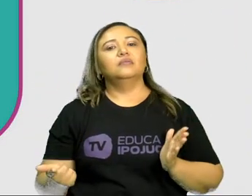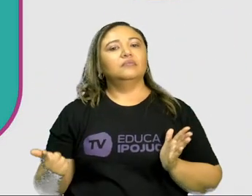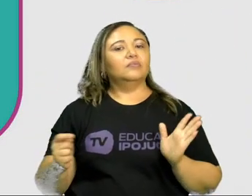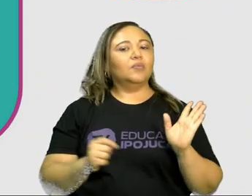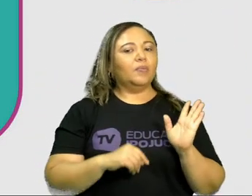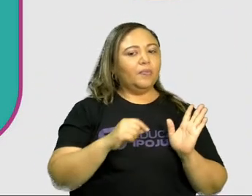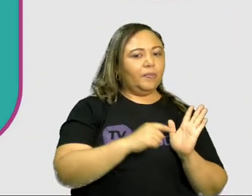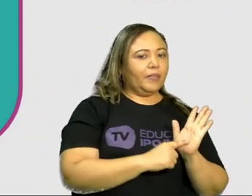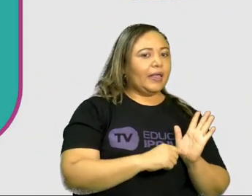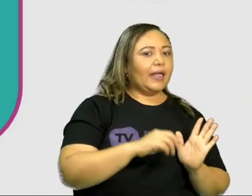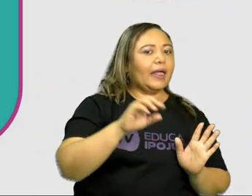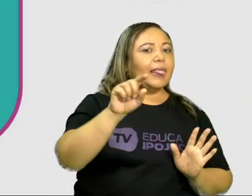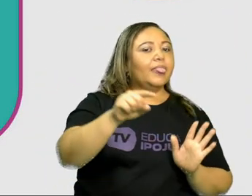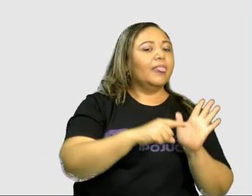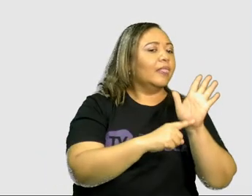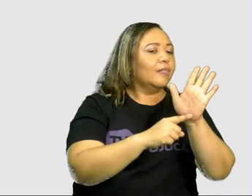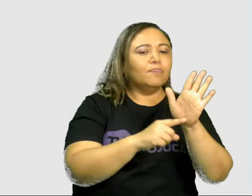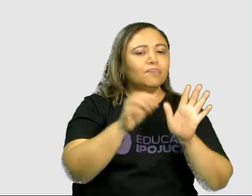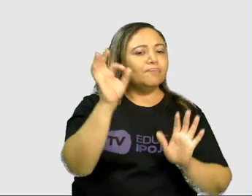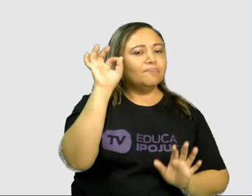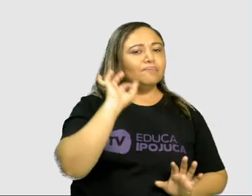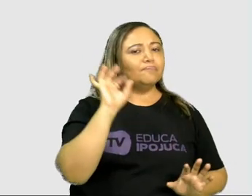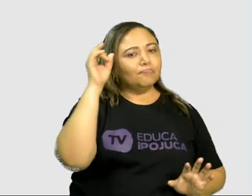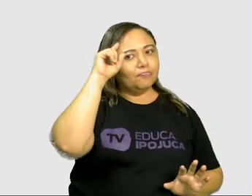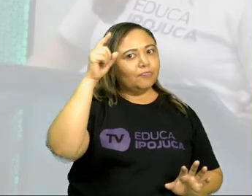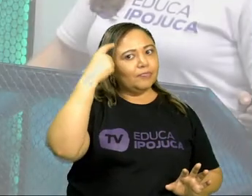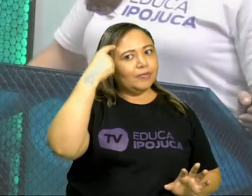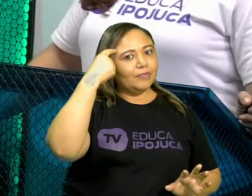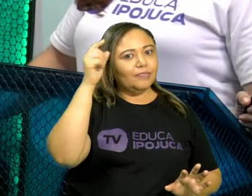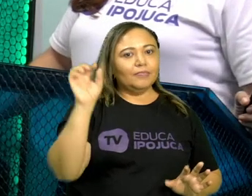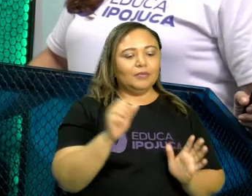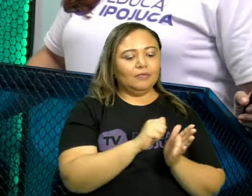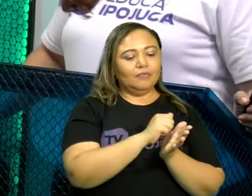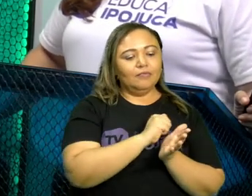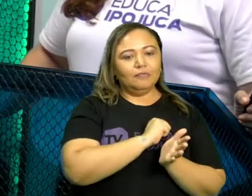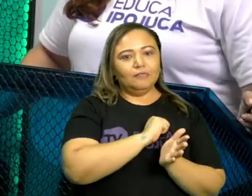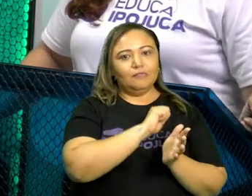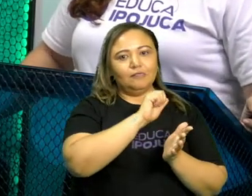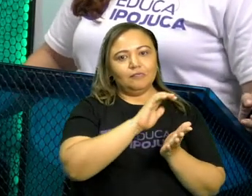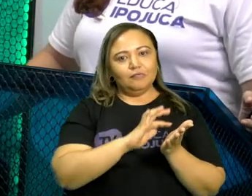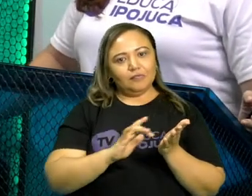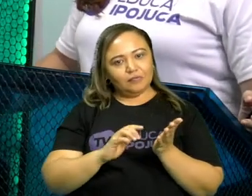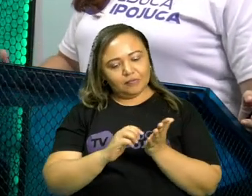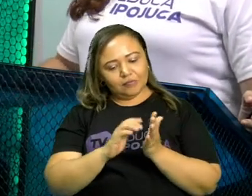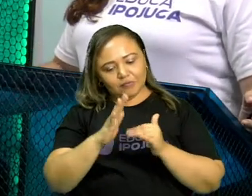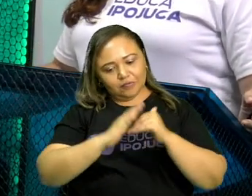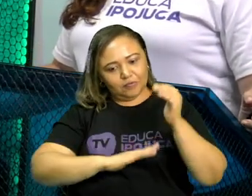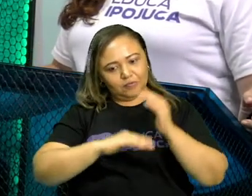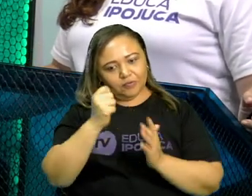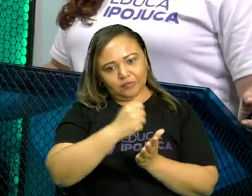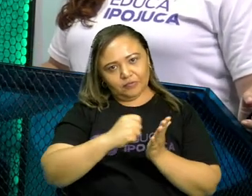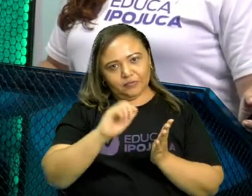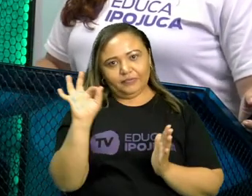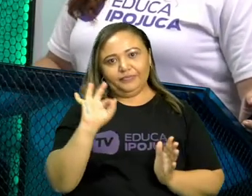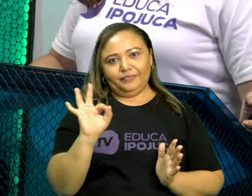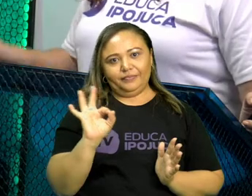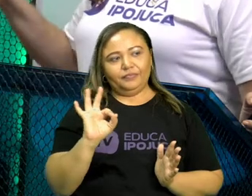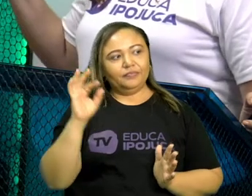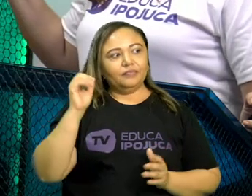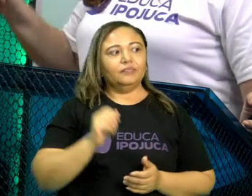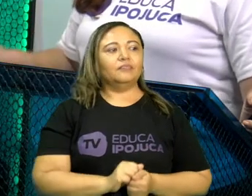mostram o pensamento do autor? Então, escrevam tudo isso no caderno. Até a próxima aula.